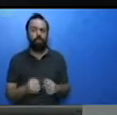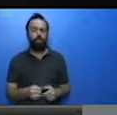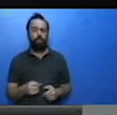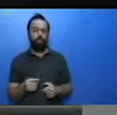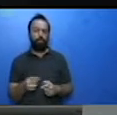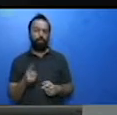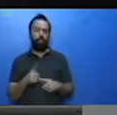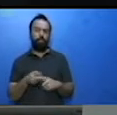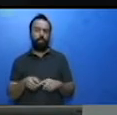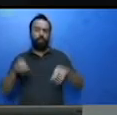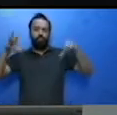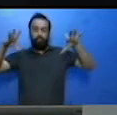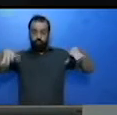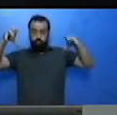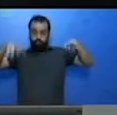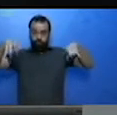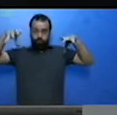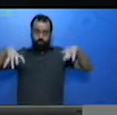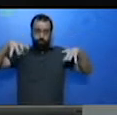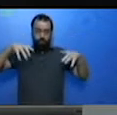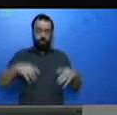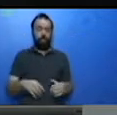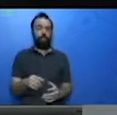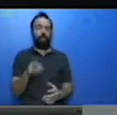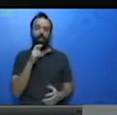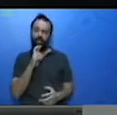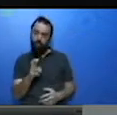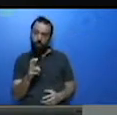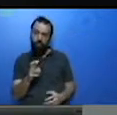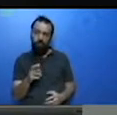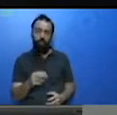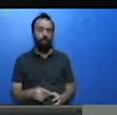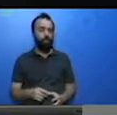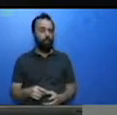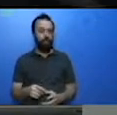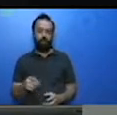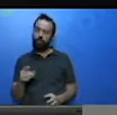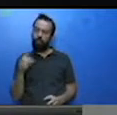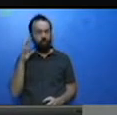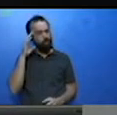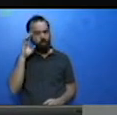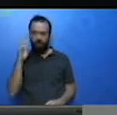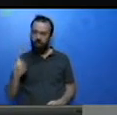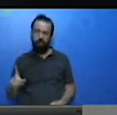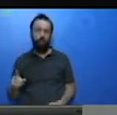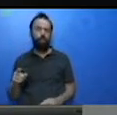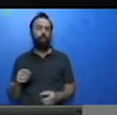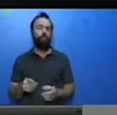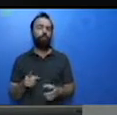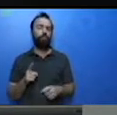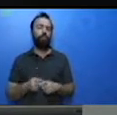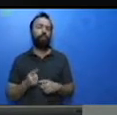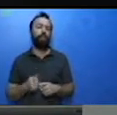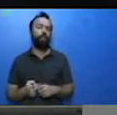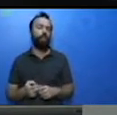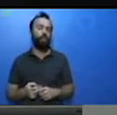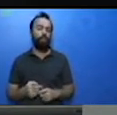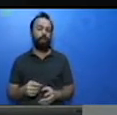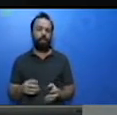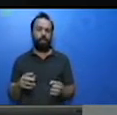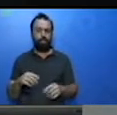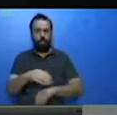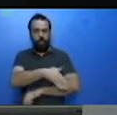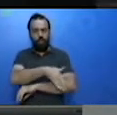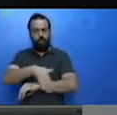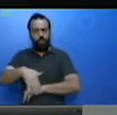lama. Certo? Agora foi solicitado, na página 20, o